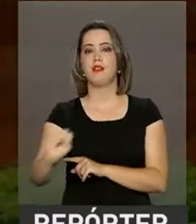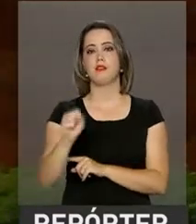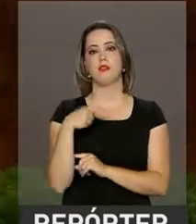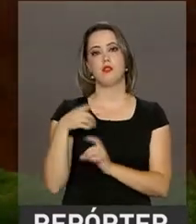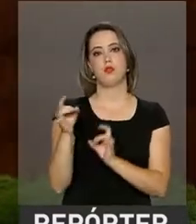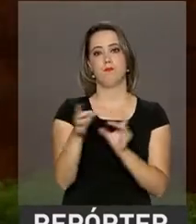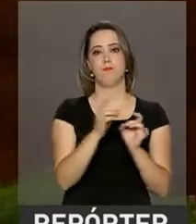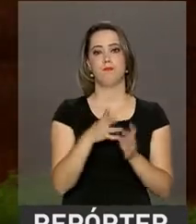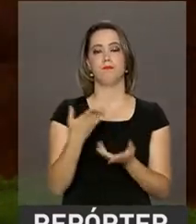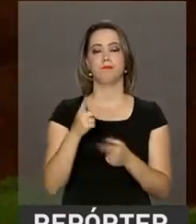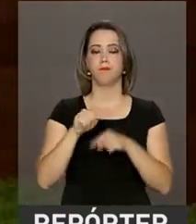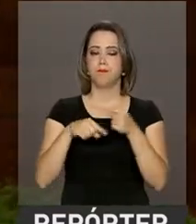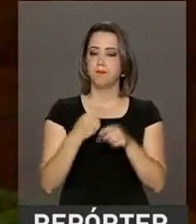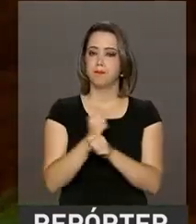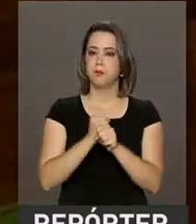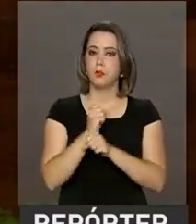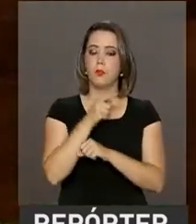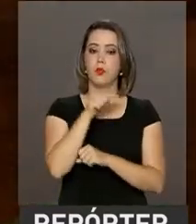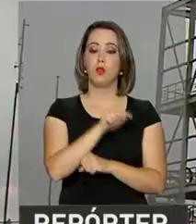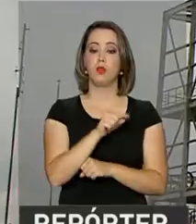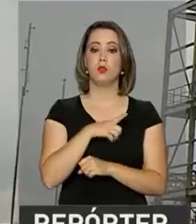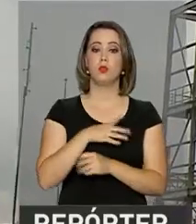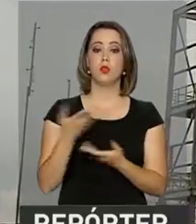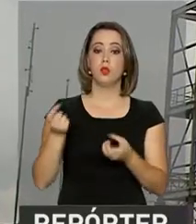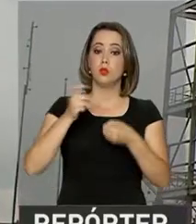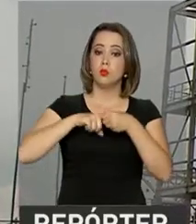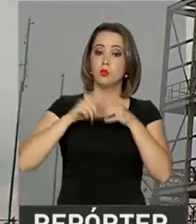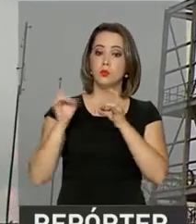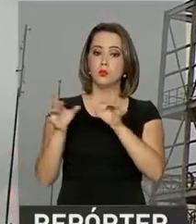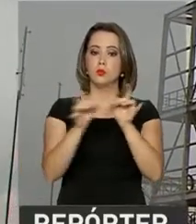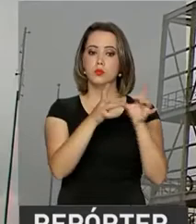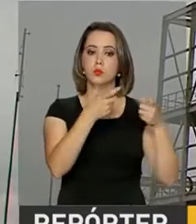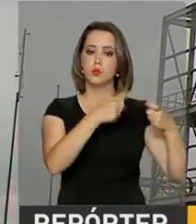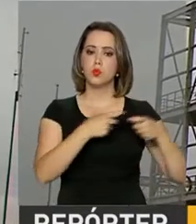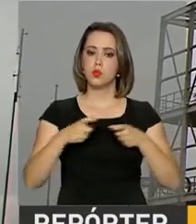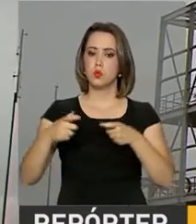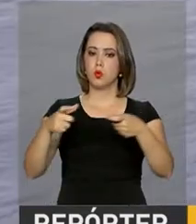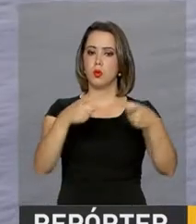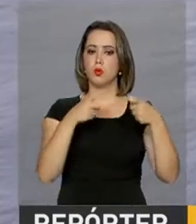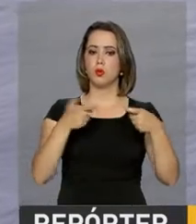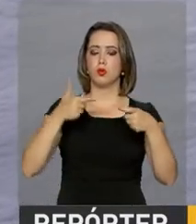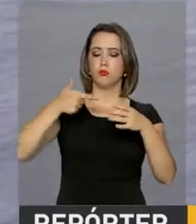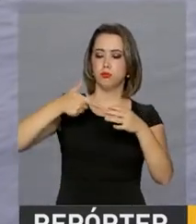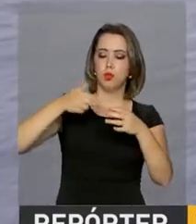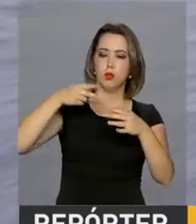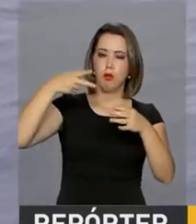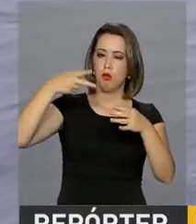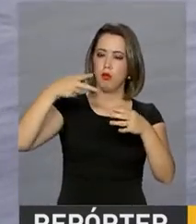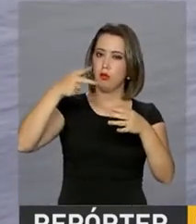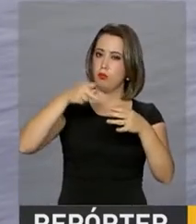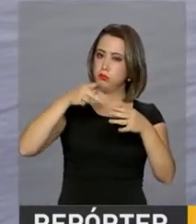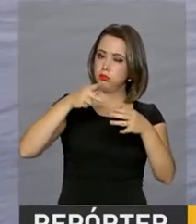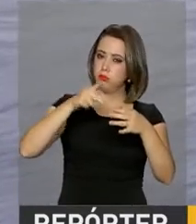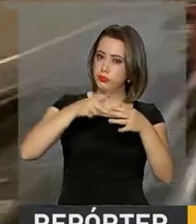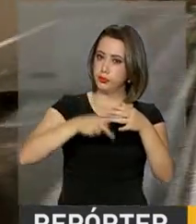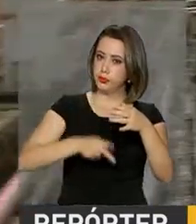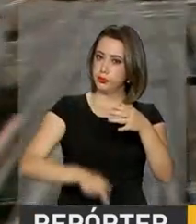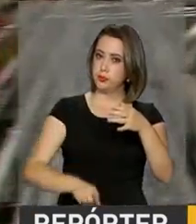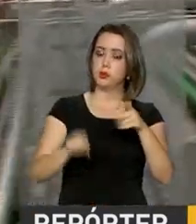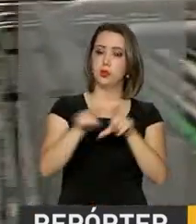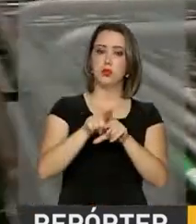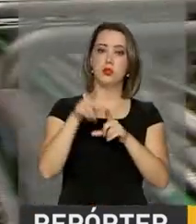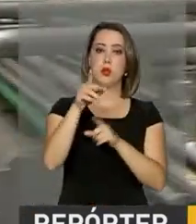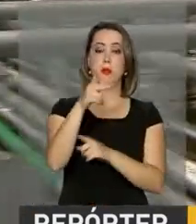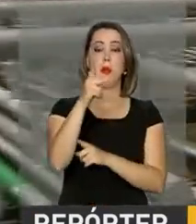Com a retomada dos leilões de campos de petróleo, inclusive das áreas de pré-sal, o setor de óleo e gás